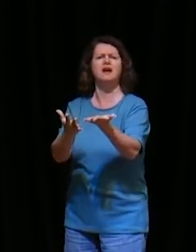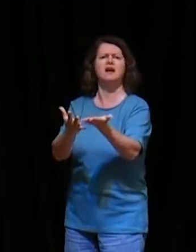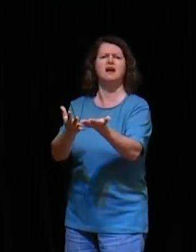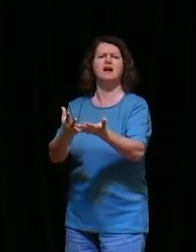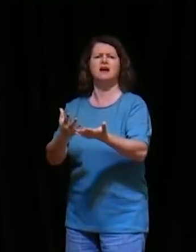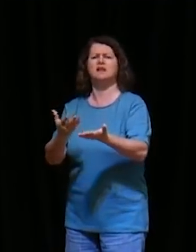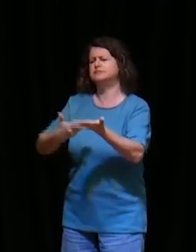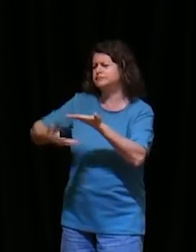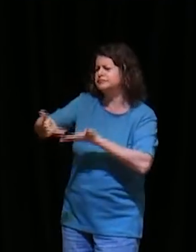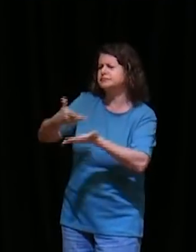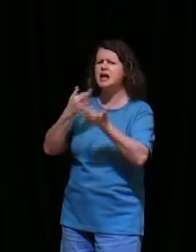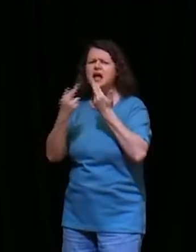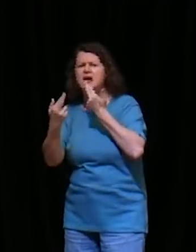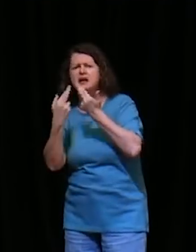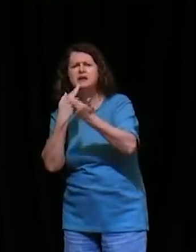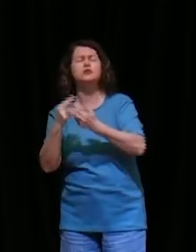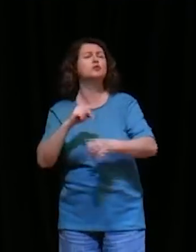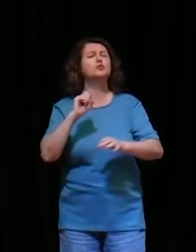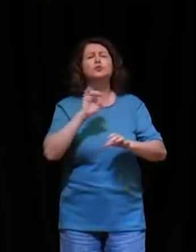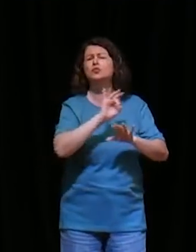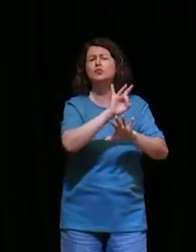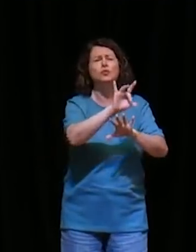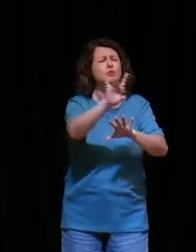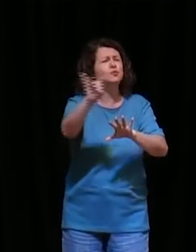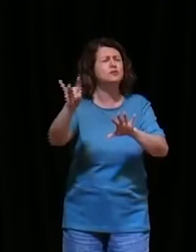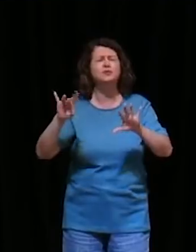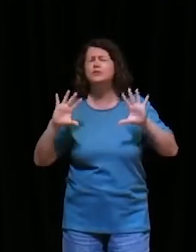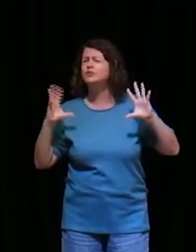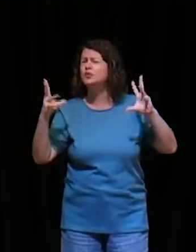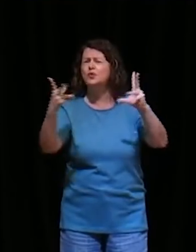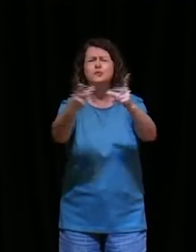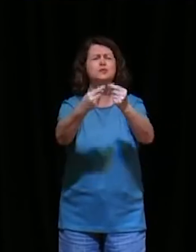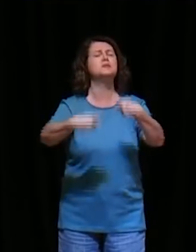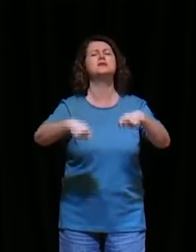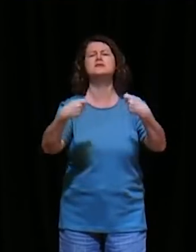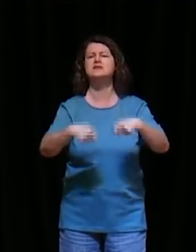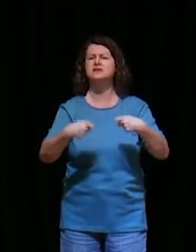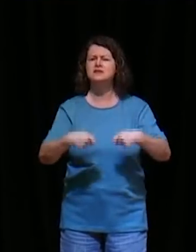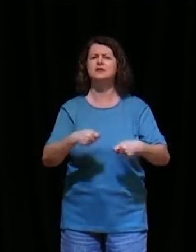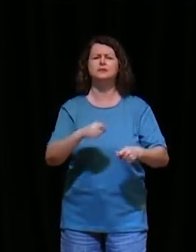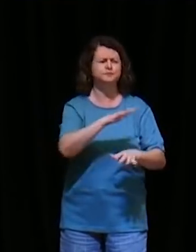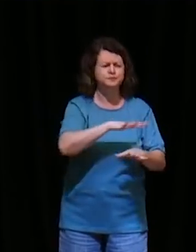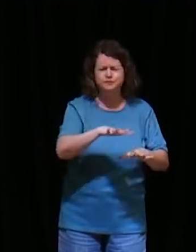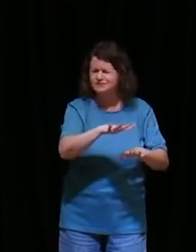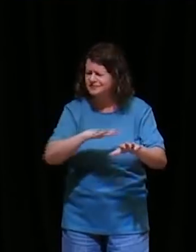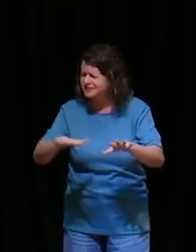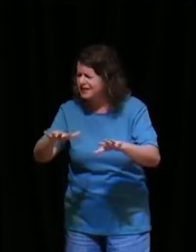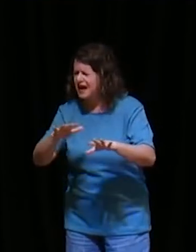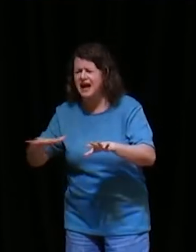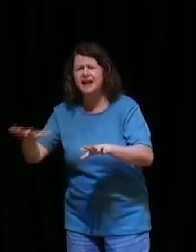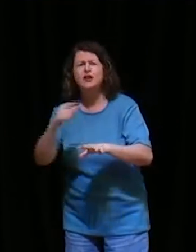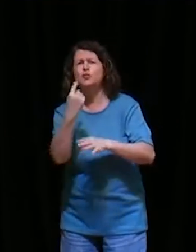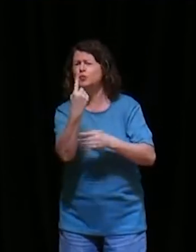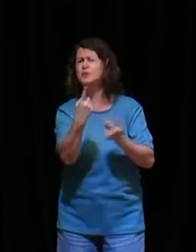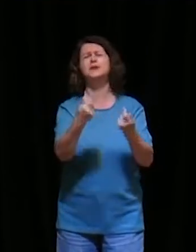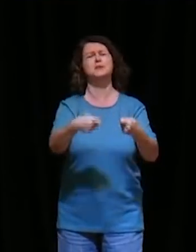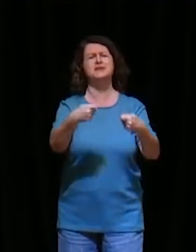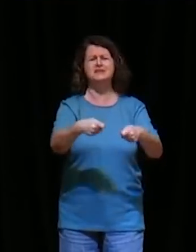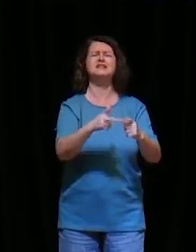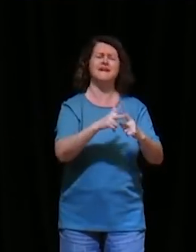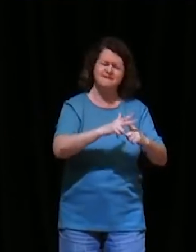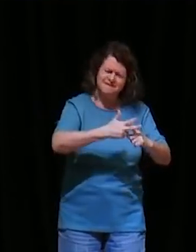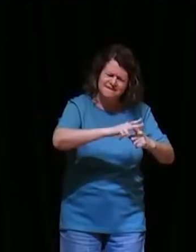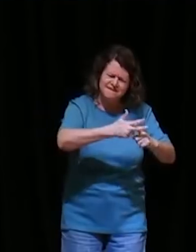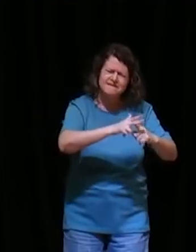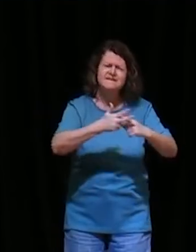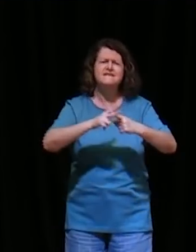Todos nós temos algum segmento da nossa vida que nós precisamos que Deus reconstrua, que Deus refaça